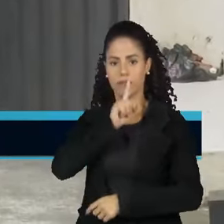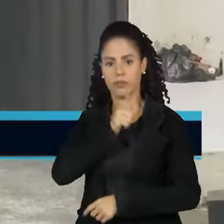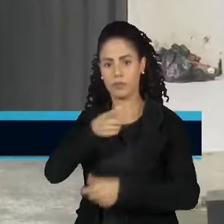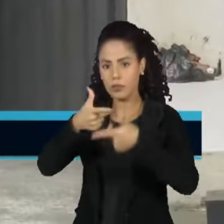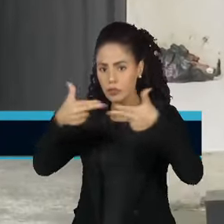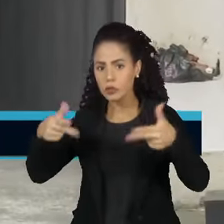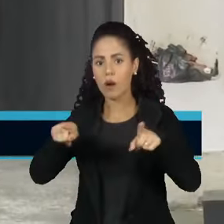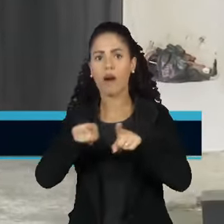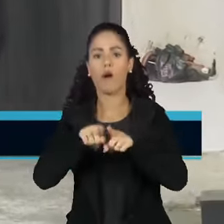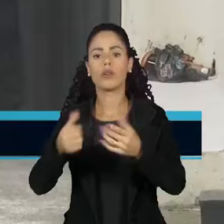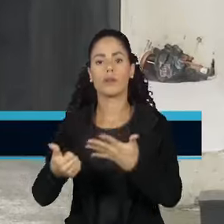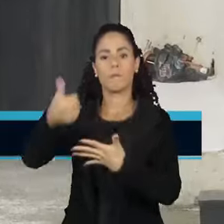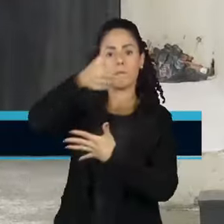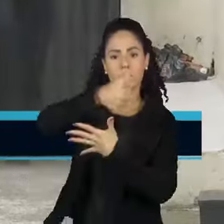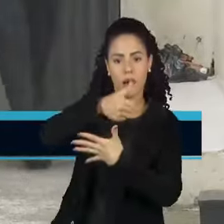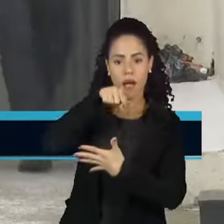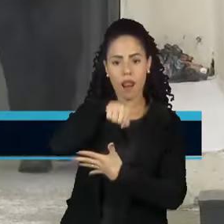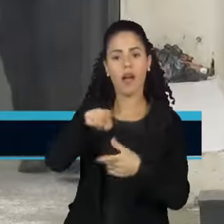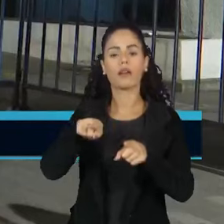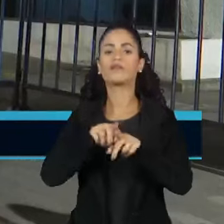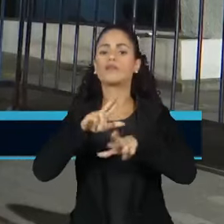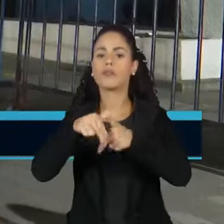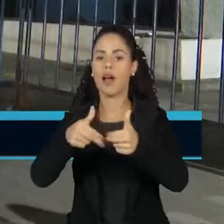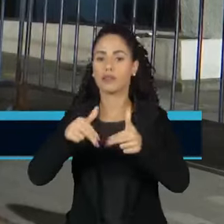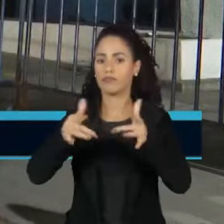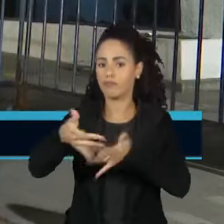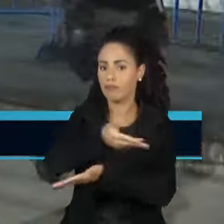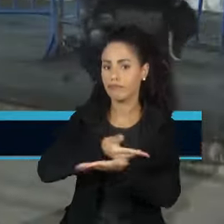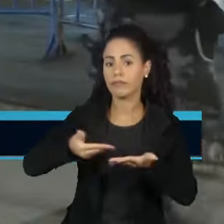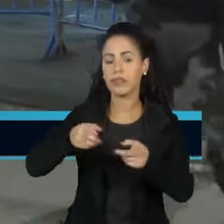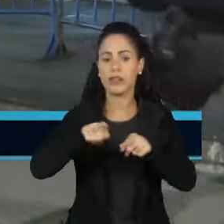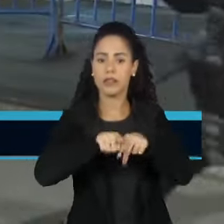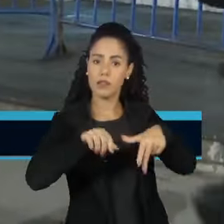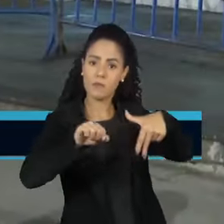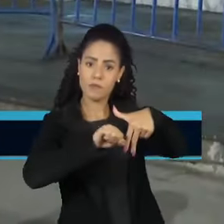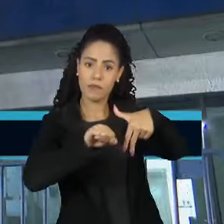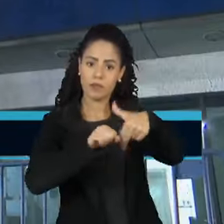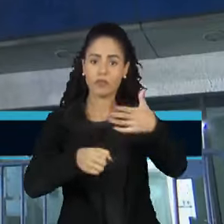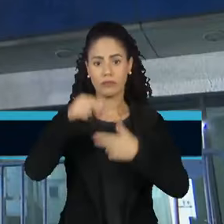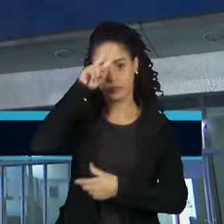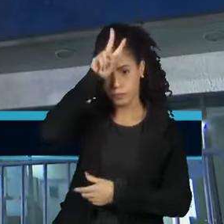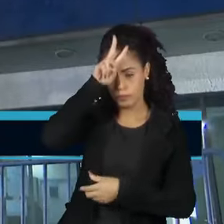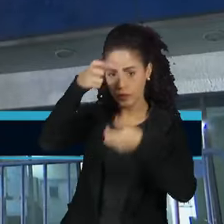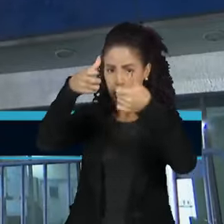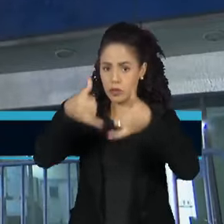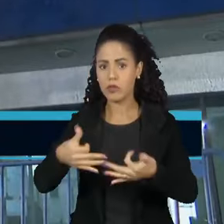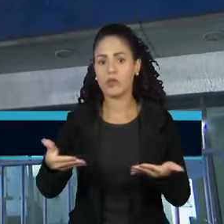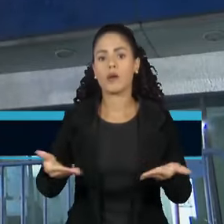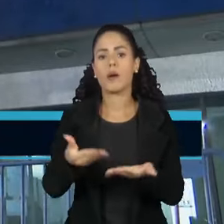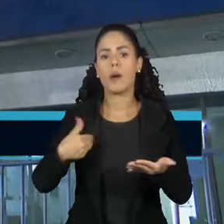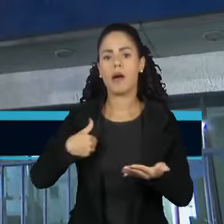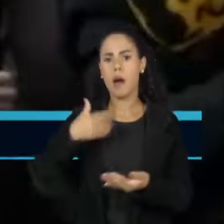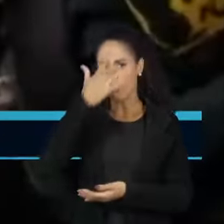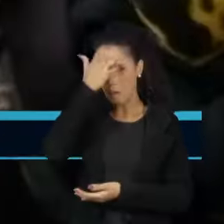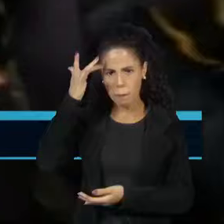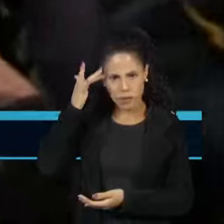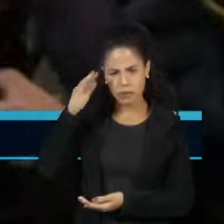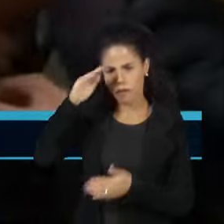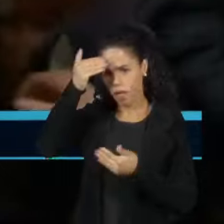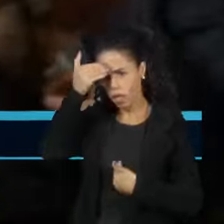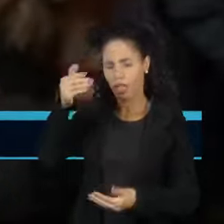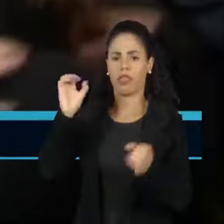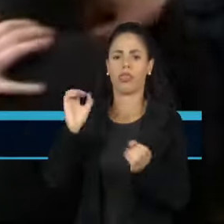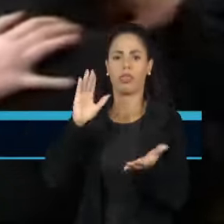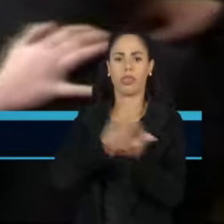privilégios concedidos à missão diplomática. A Embaixadora Mexicana foi declarada persona non grata no país. O